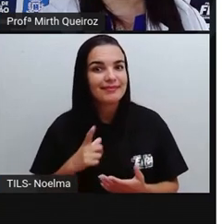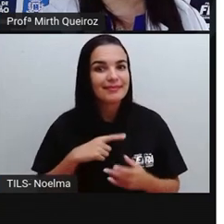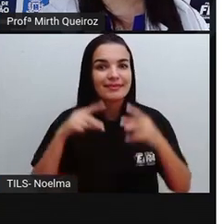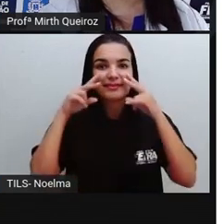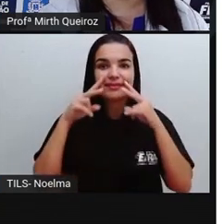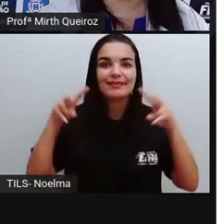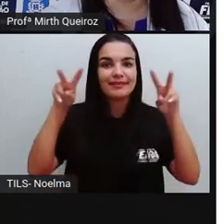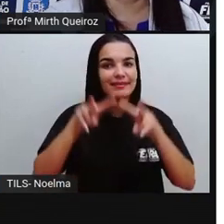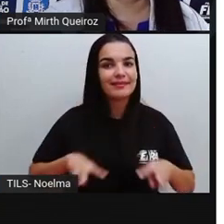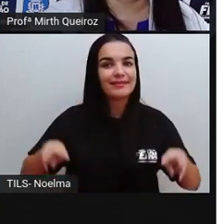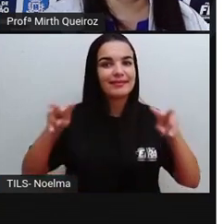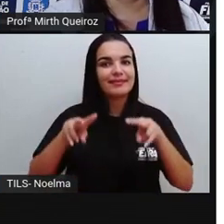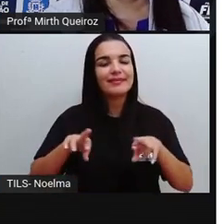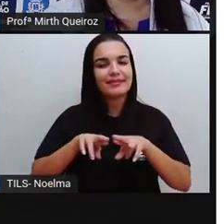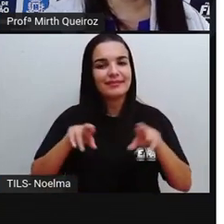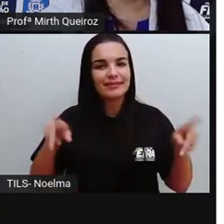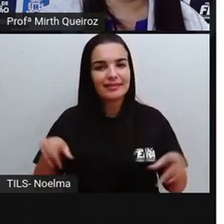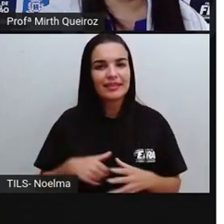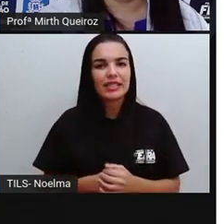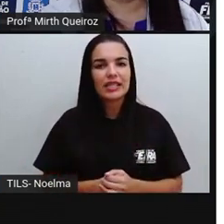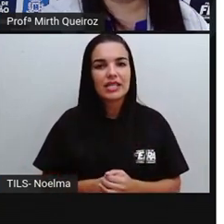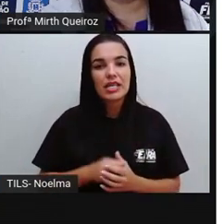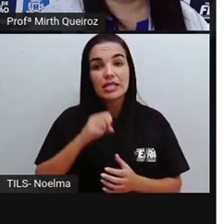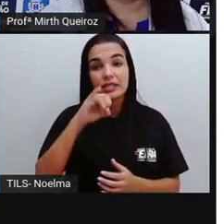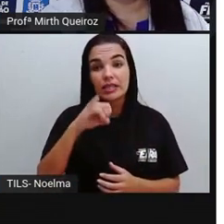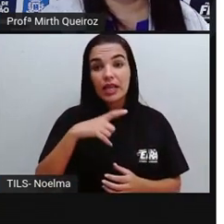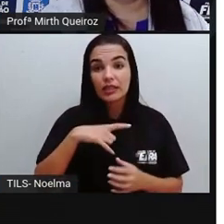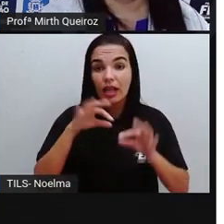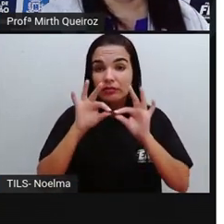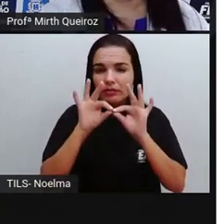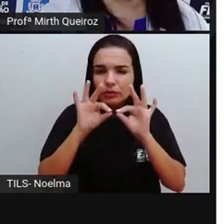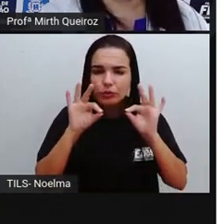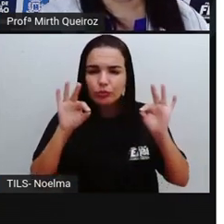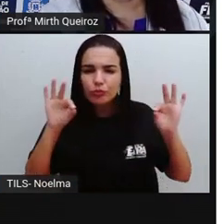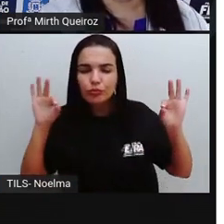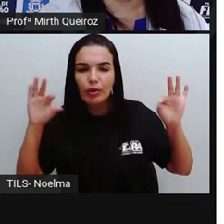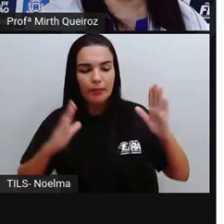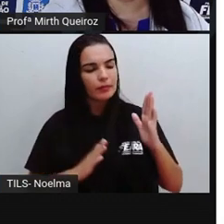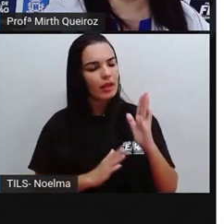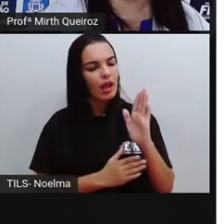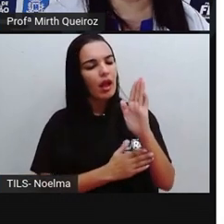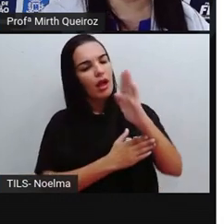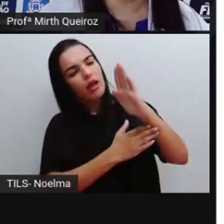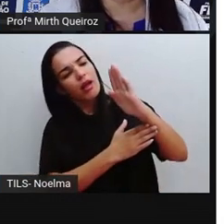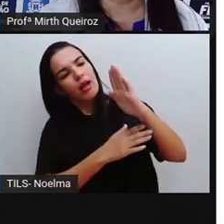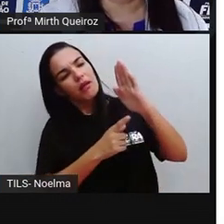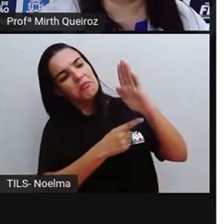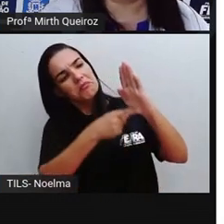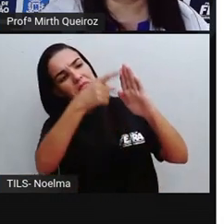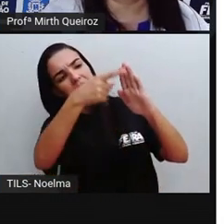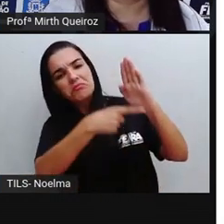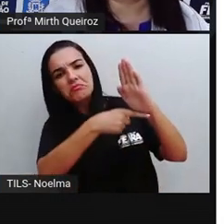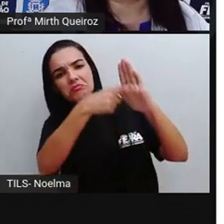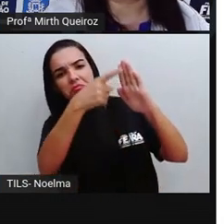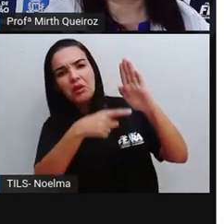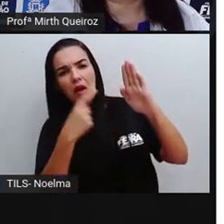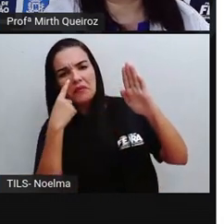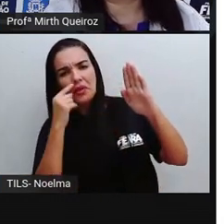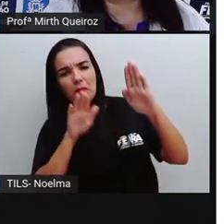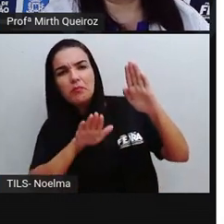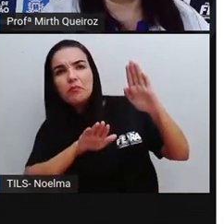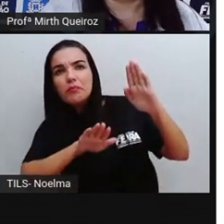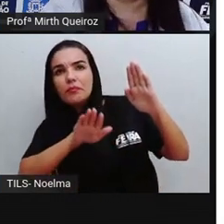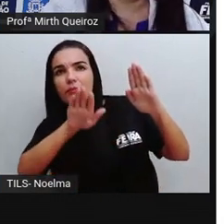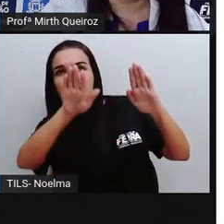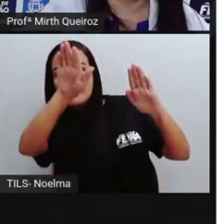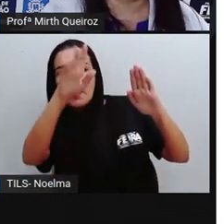Olha só isso. Então, se a linha estiver levemente inclinada, que a gente vê